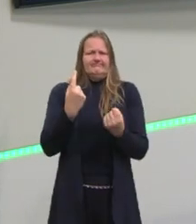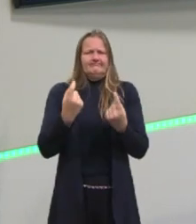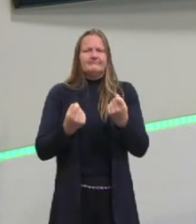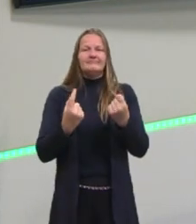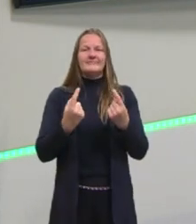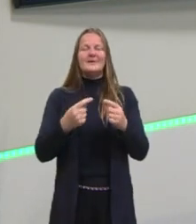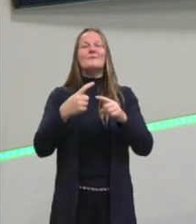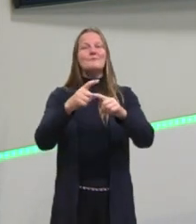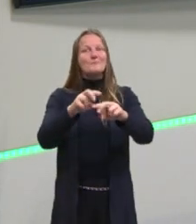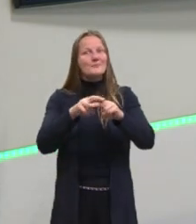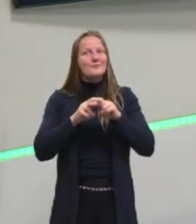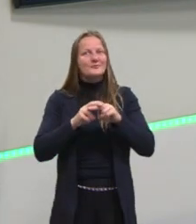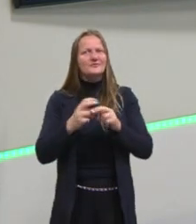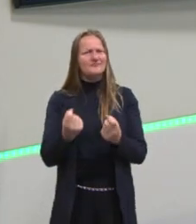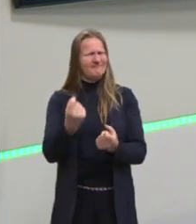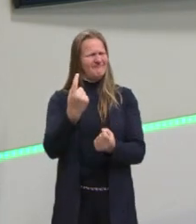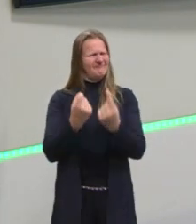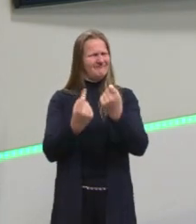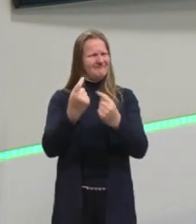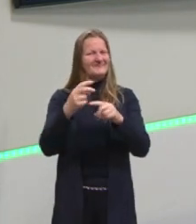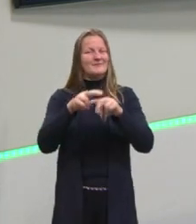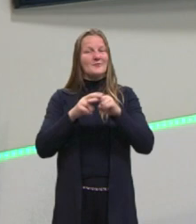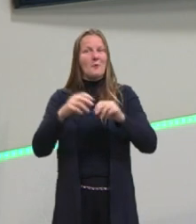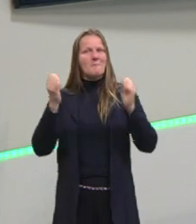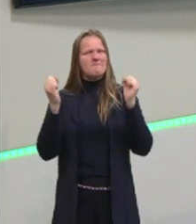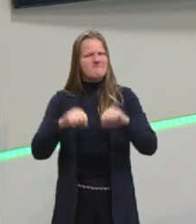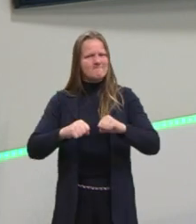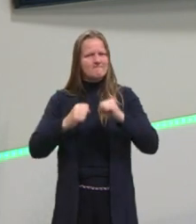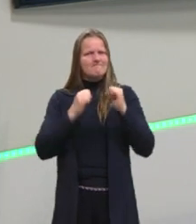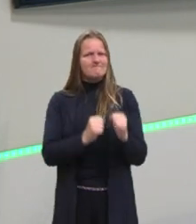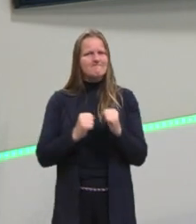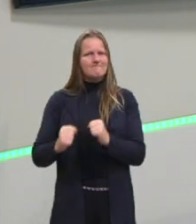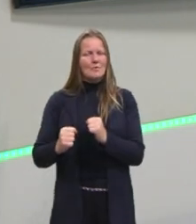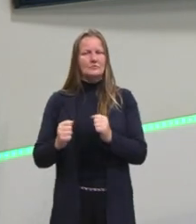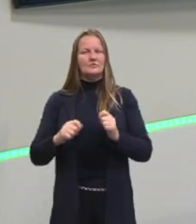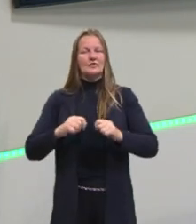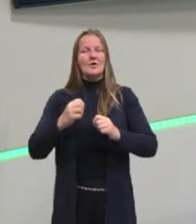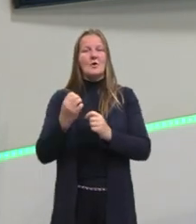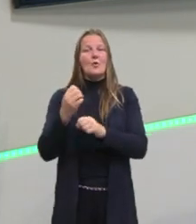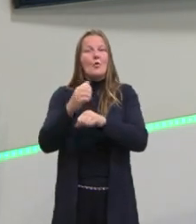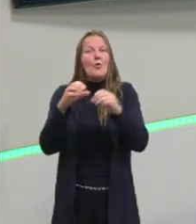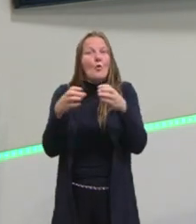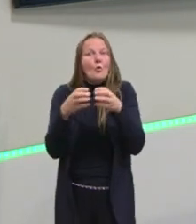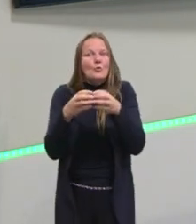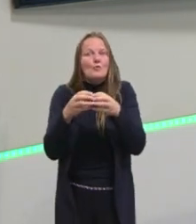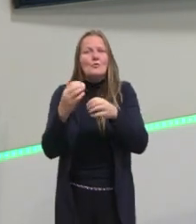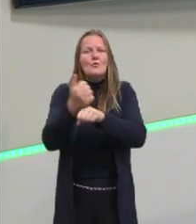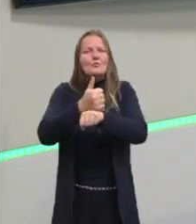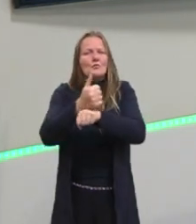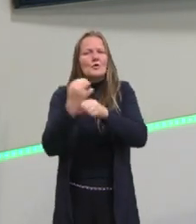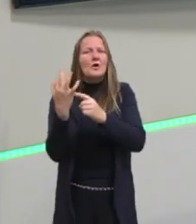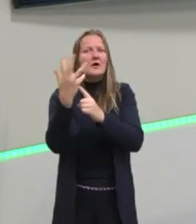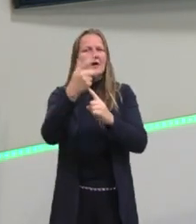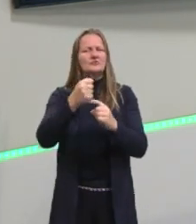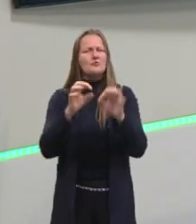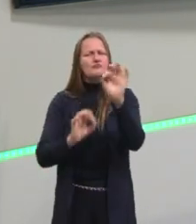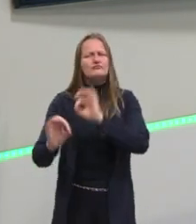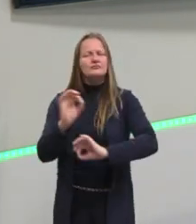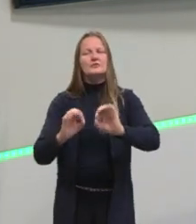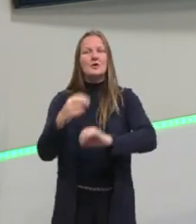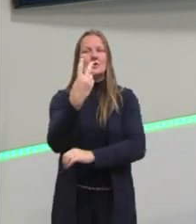E foi justamente esse estranhamento que potencializou a classe artística, organizando-se para